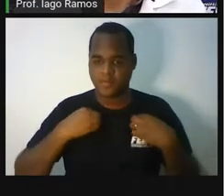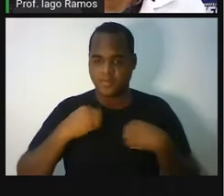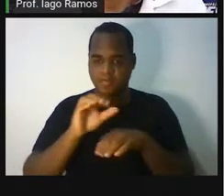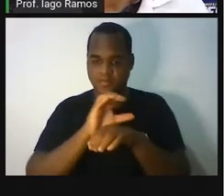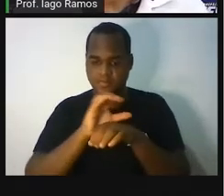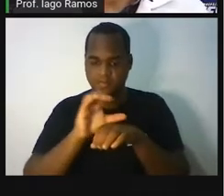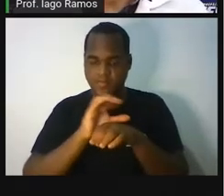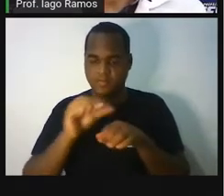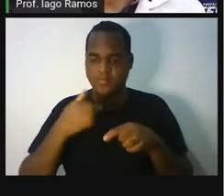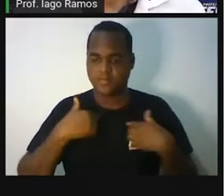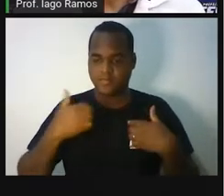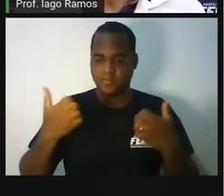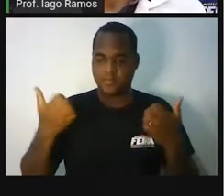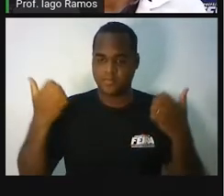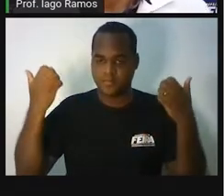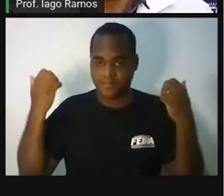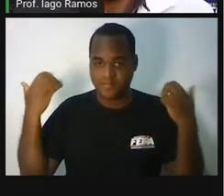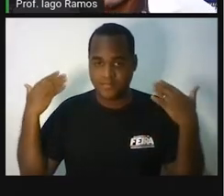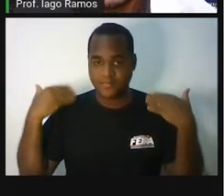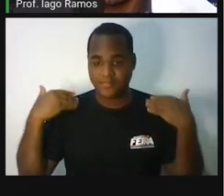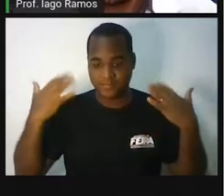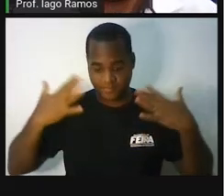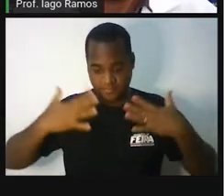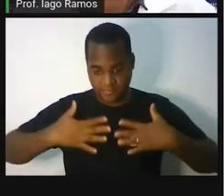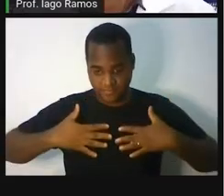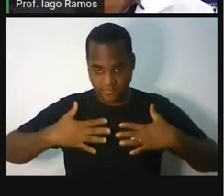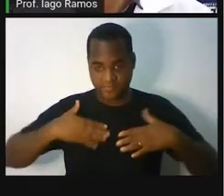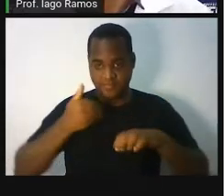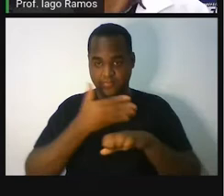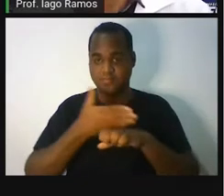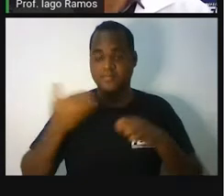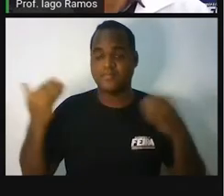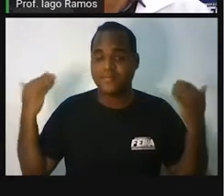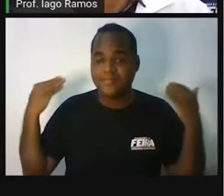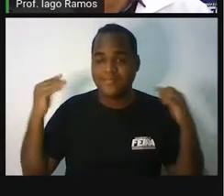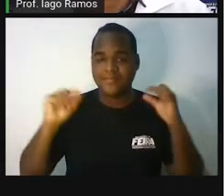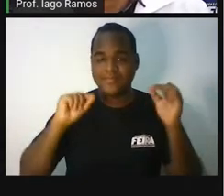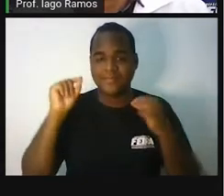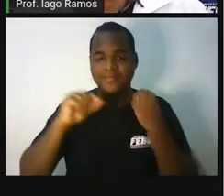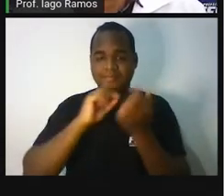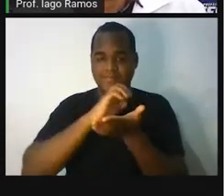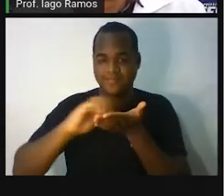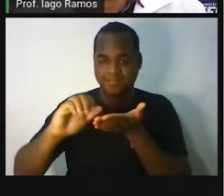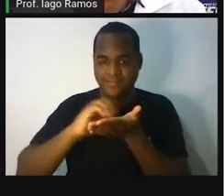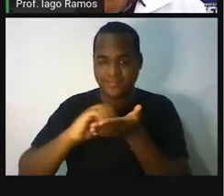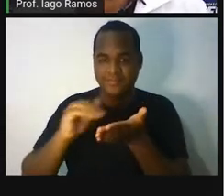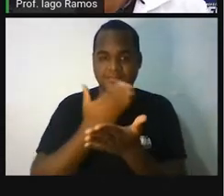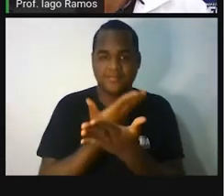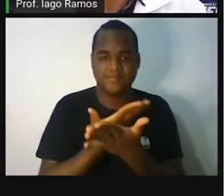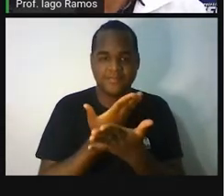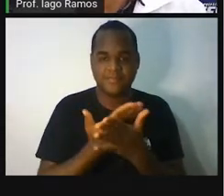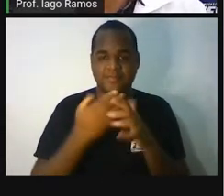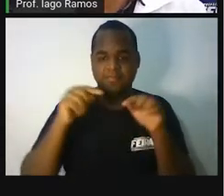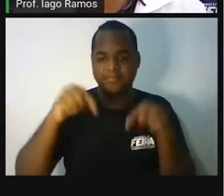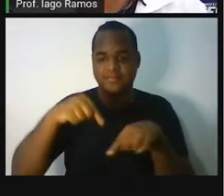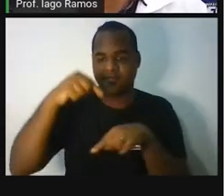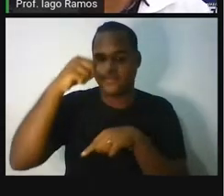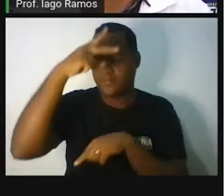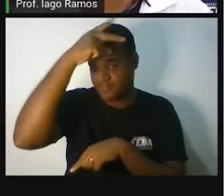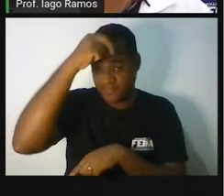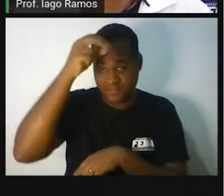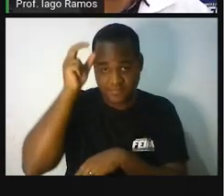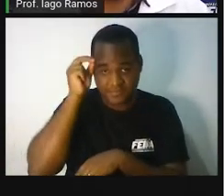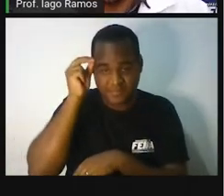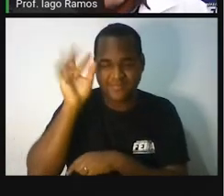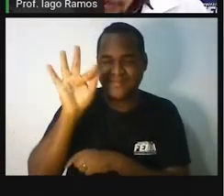e por cima um jaleco branco e atrás de mim um cartaz da Secretaria Municipal de Educação de Feira de